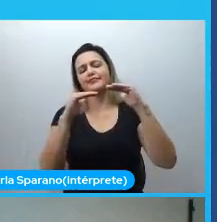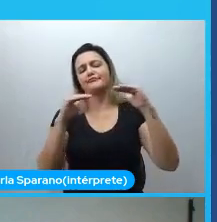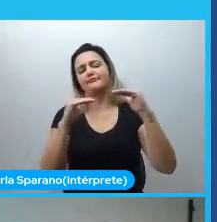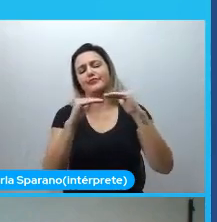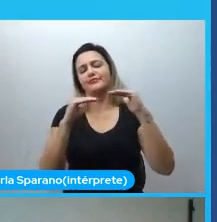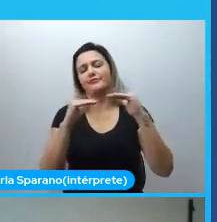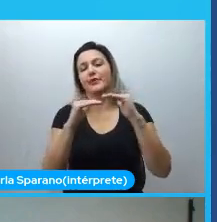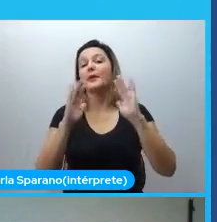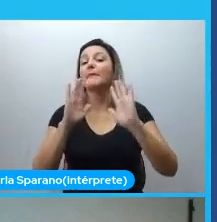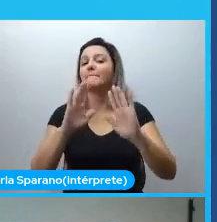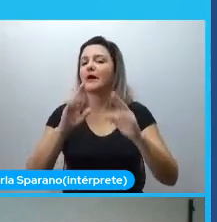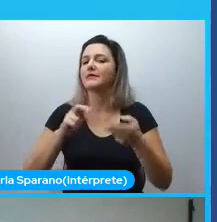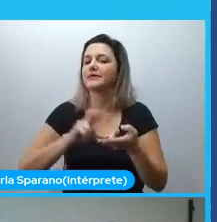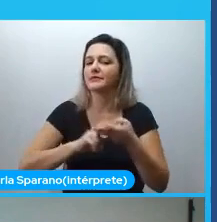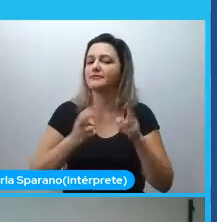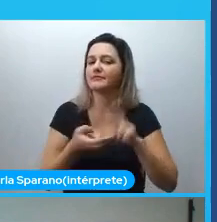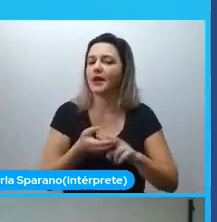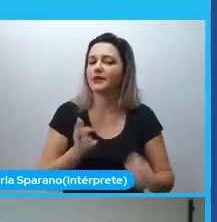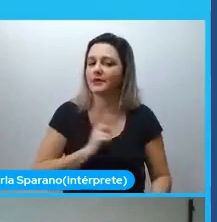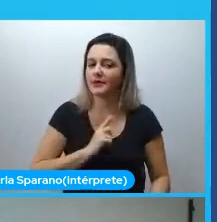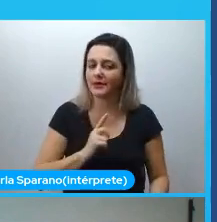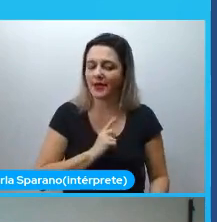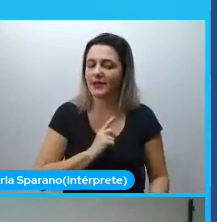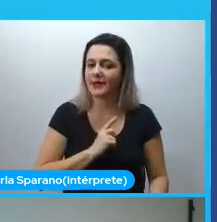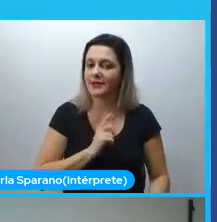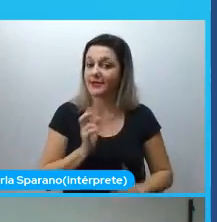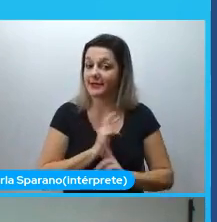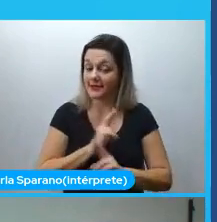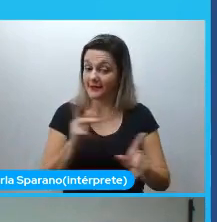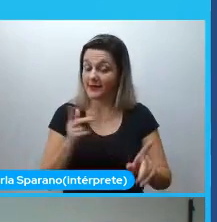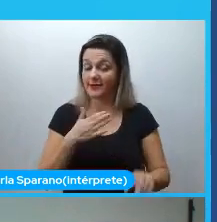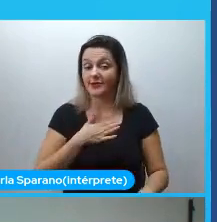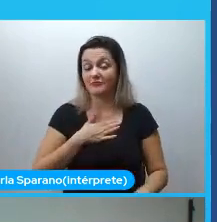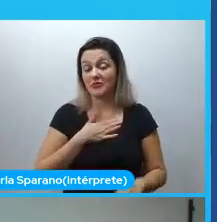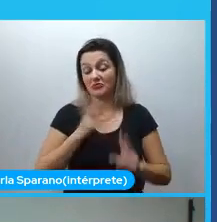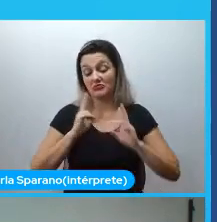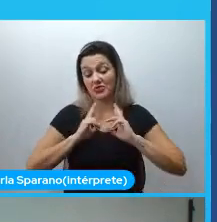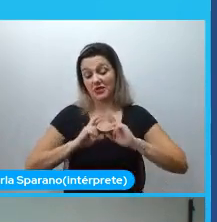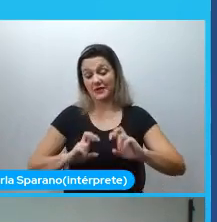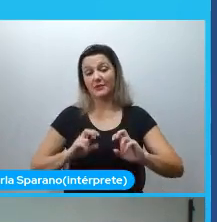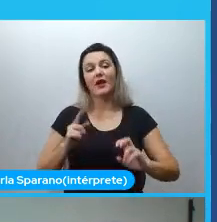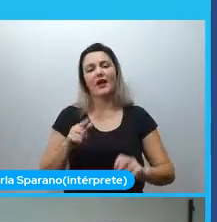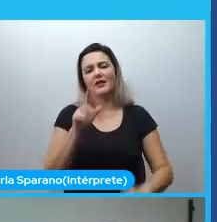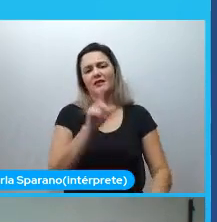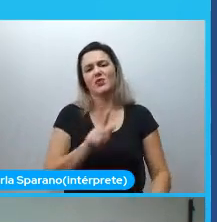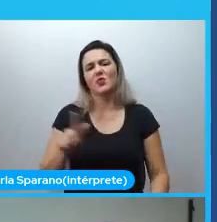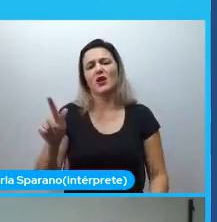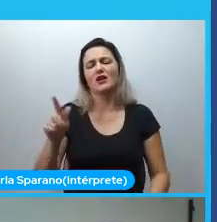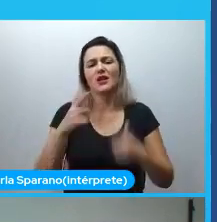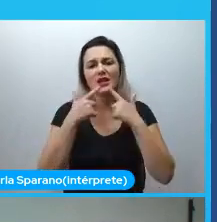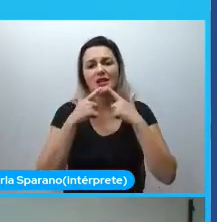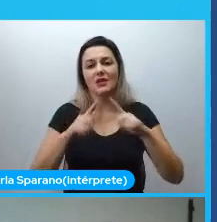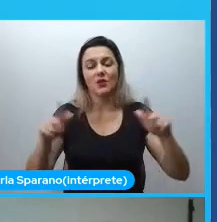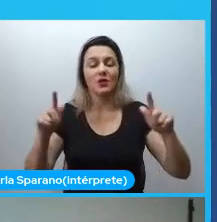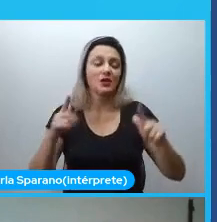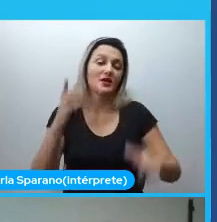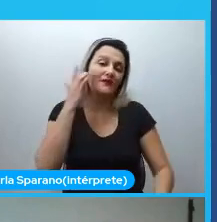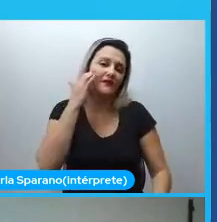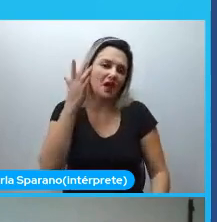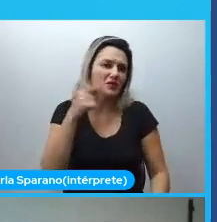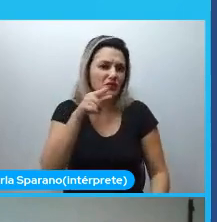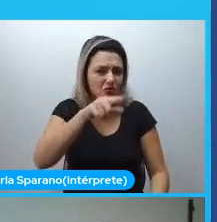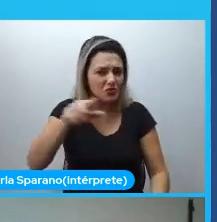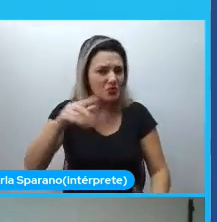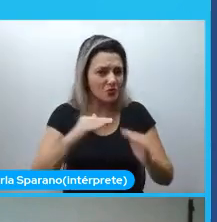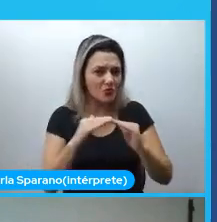diferenças, né, pelo menos acho que na minha visão. É uma linguagem fácil, acho que todo mundo que está aqui concorda com isso,